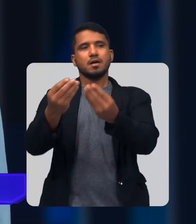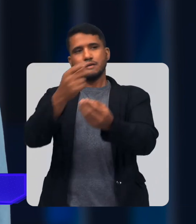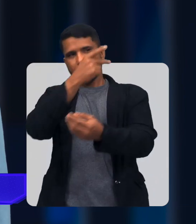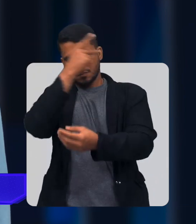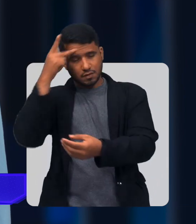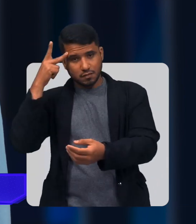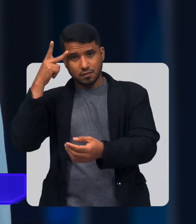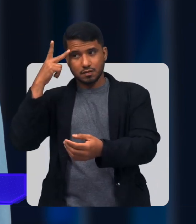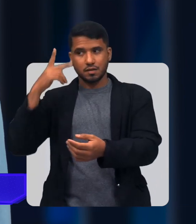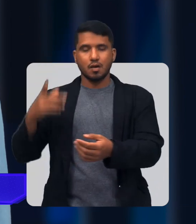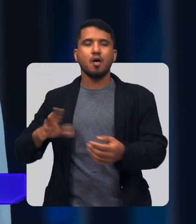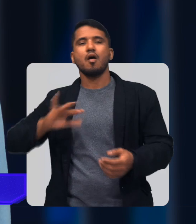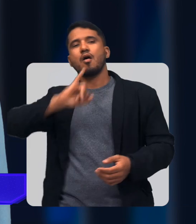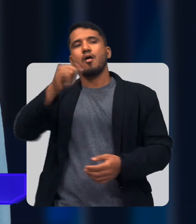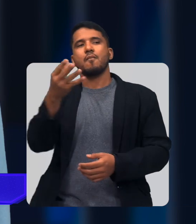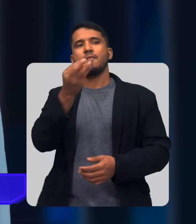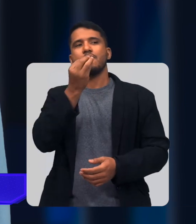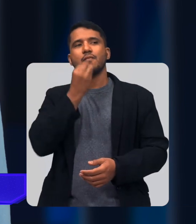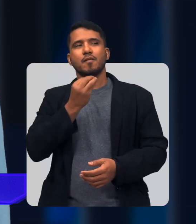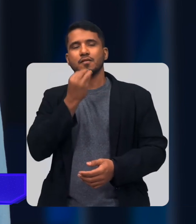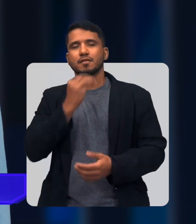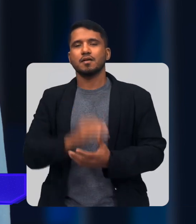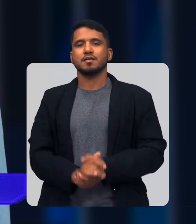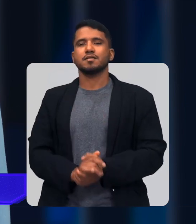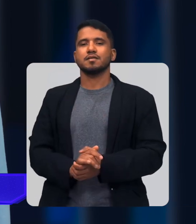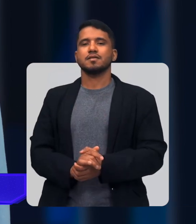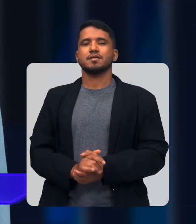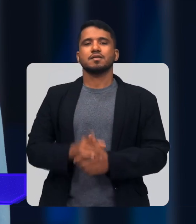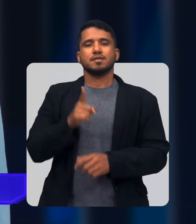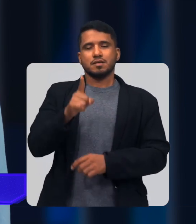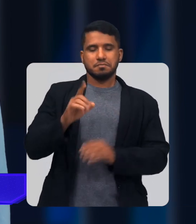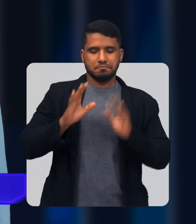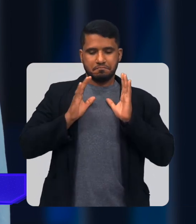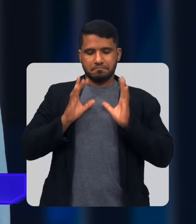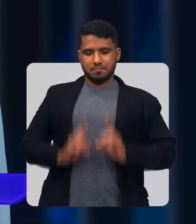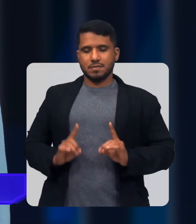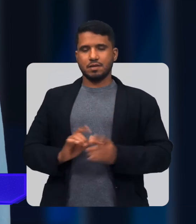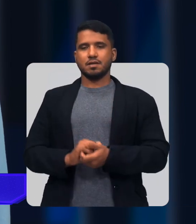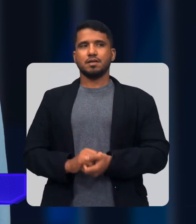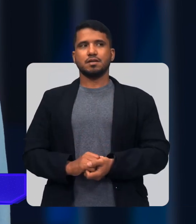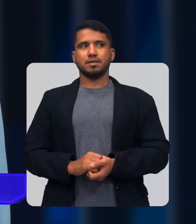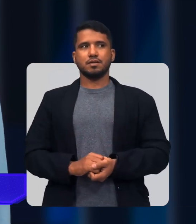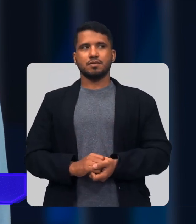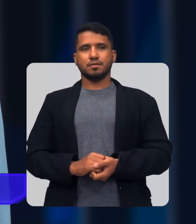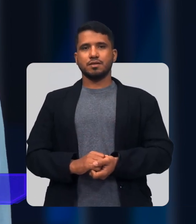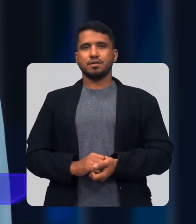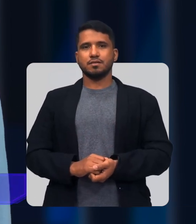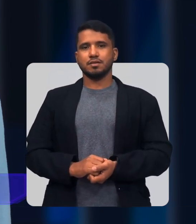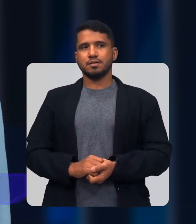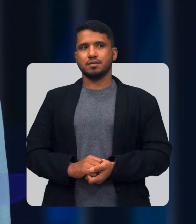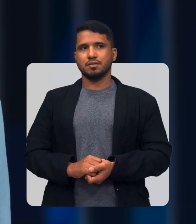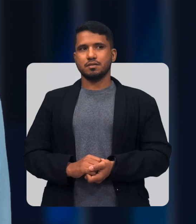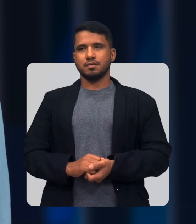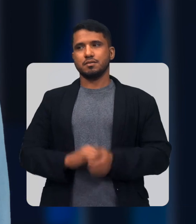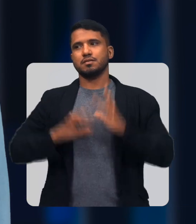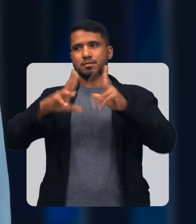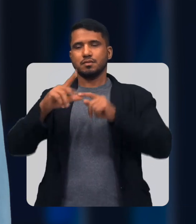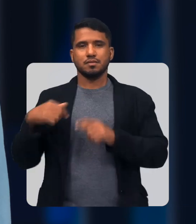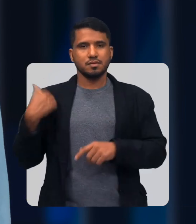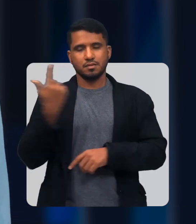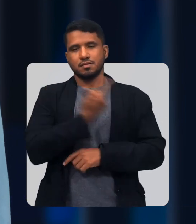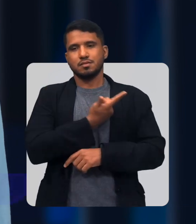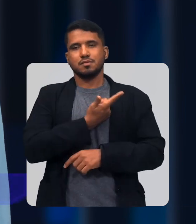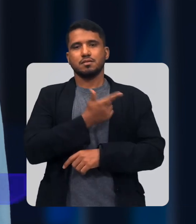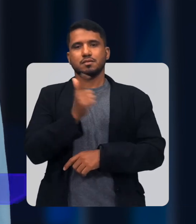pessoas A oportunidade De cidadania Porque afinal de contas Todos nós